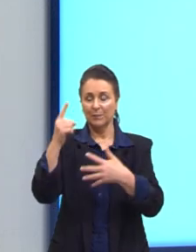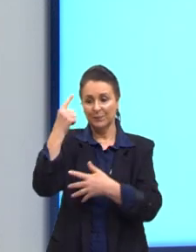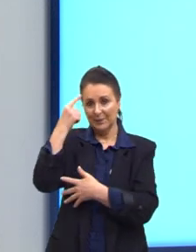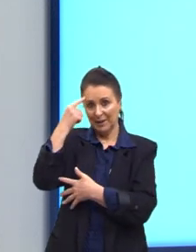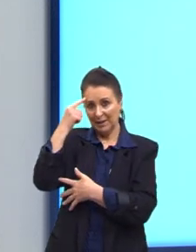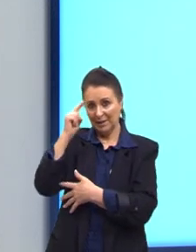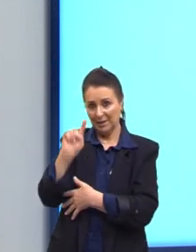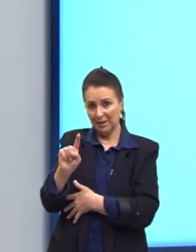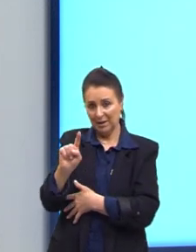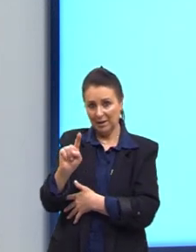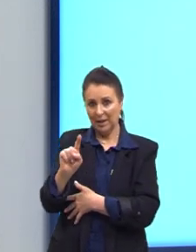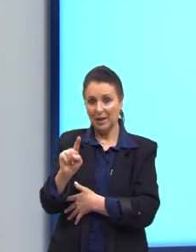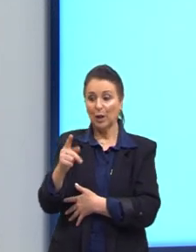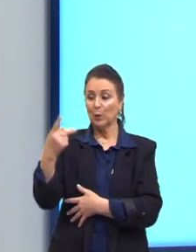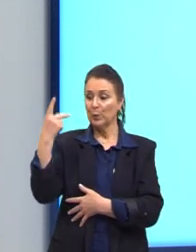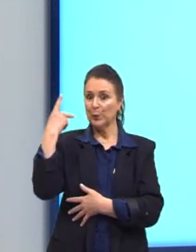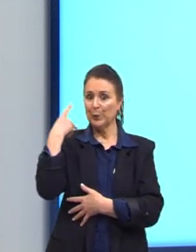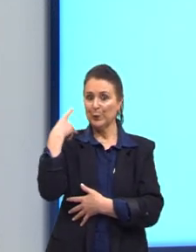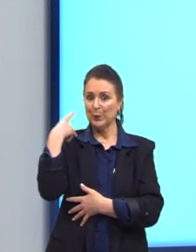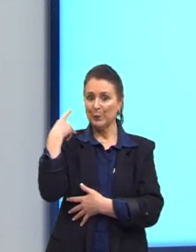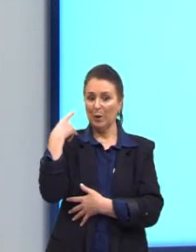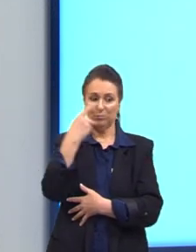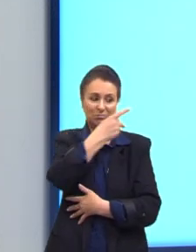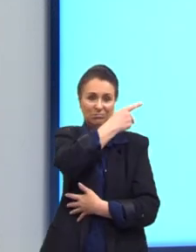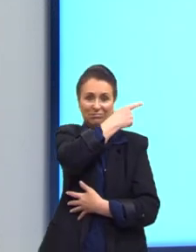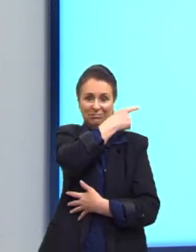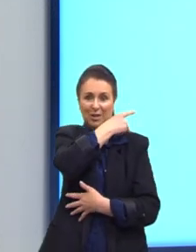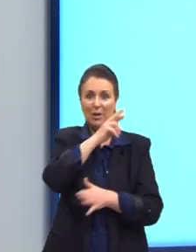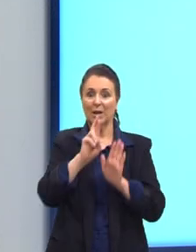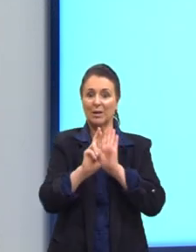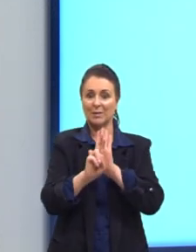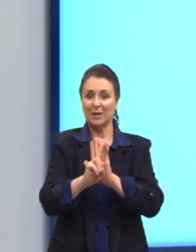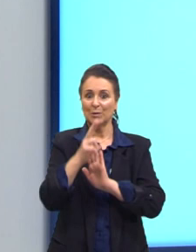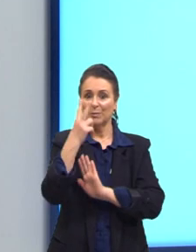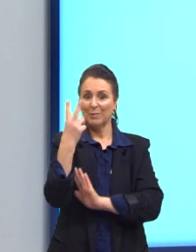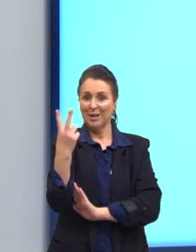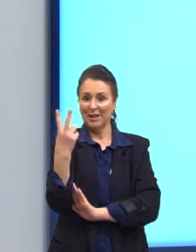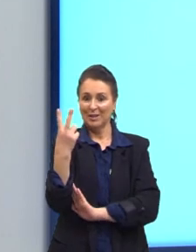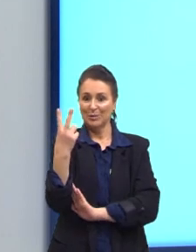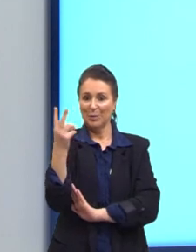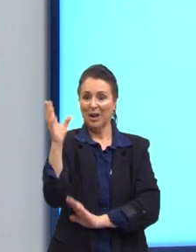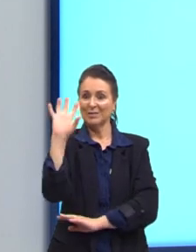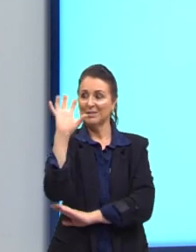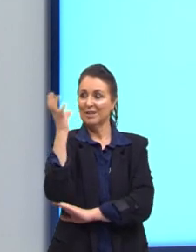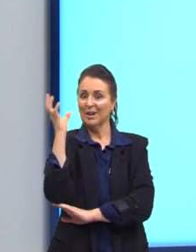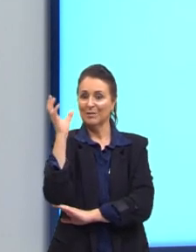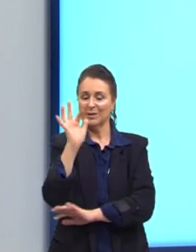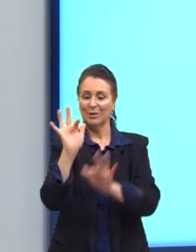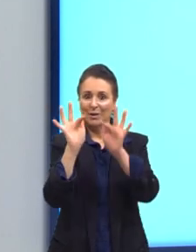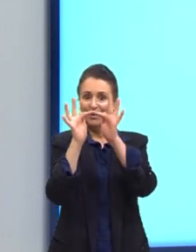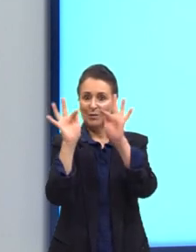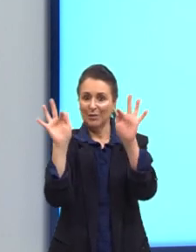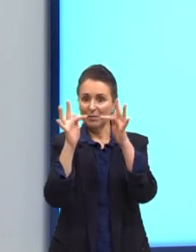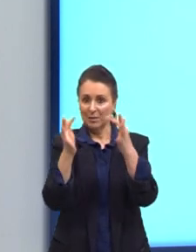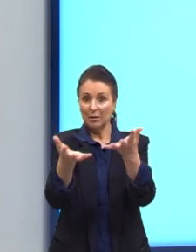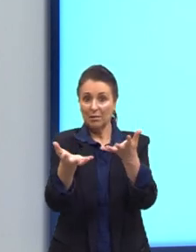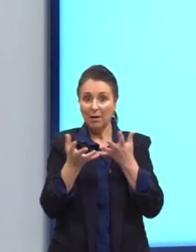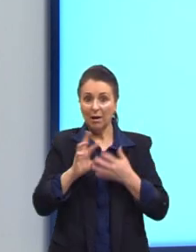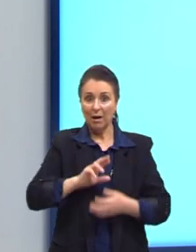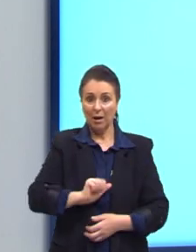ali daquele pulmão representado pelas duas árvores, com aquela frase do Quer